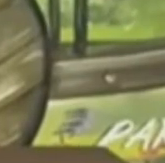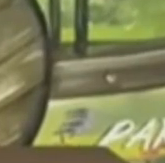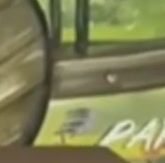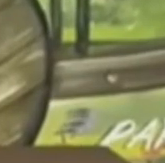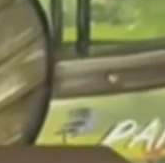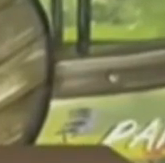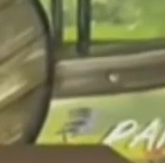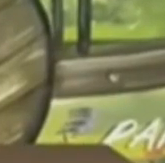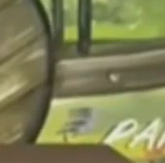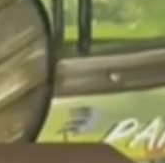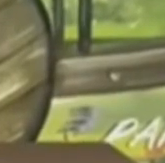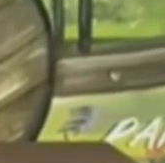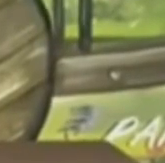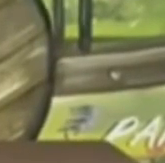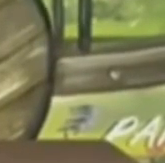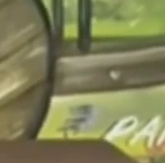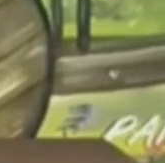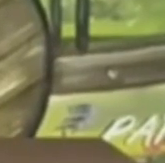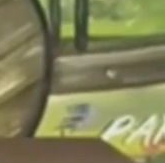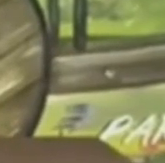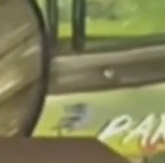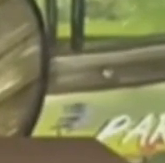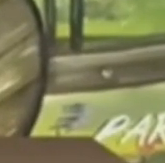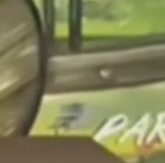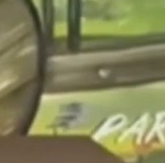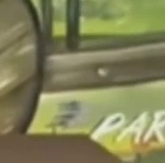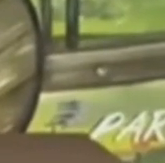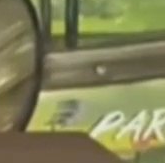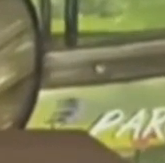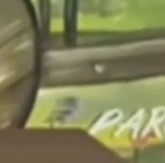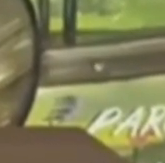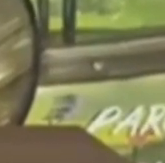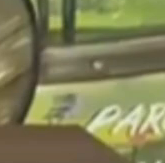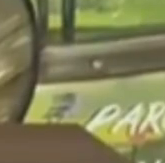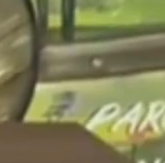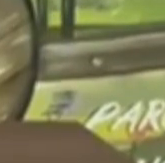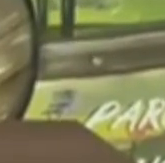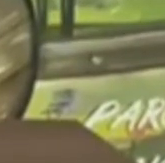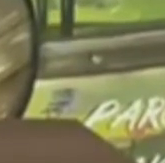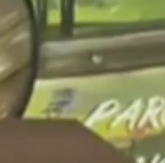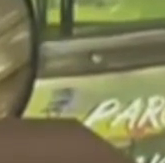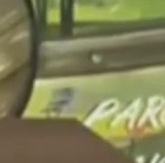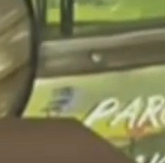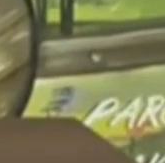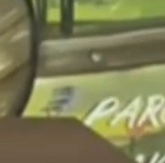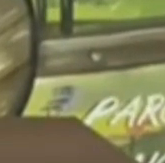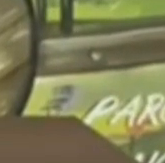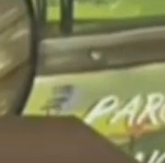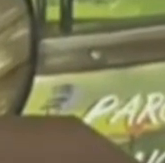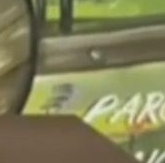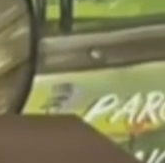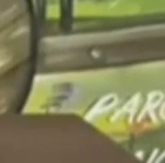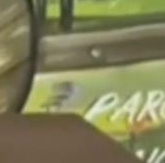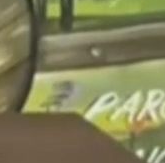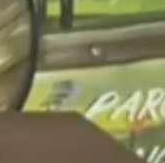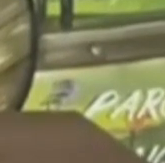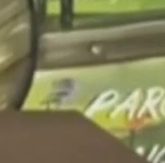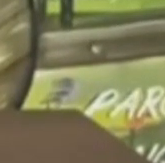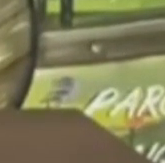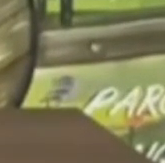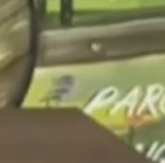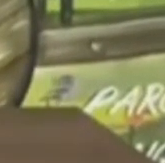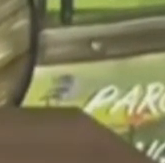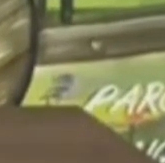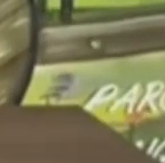demitido este será este profissional nas escolas do município isto não enquanto eu estiver aqui de